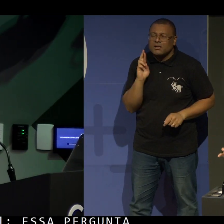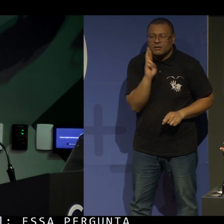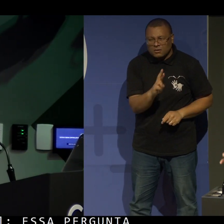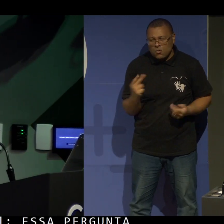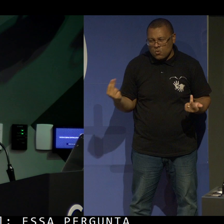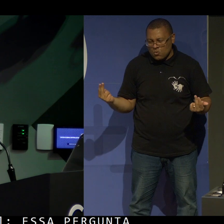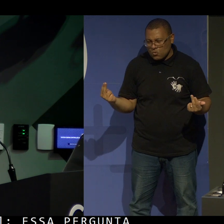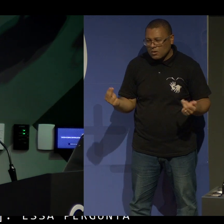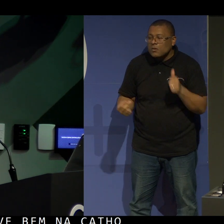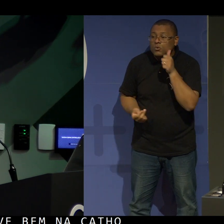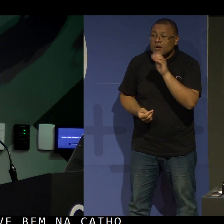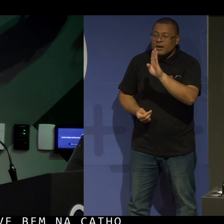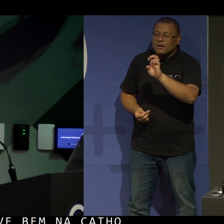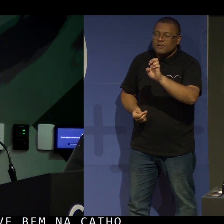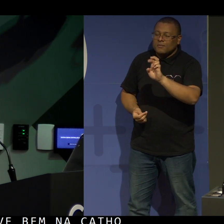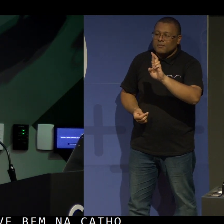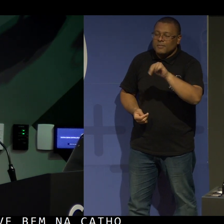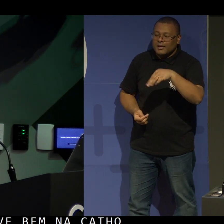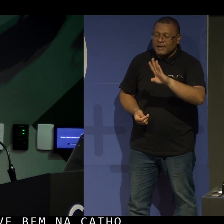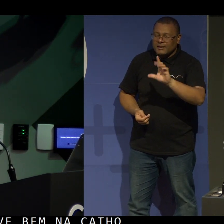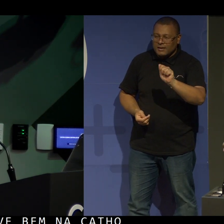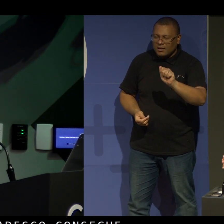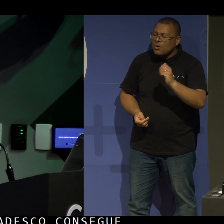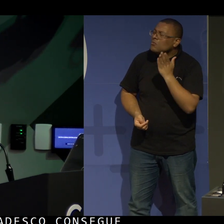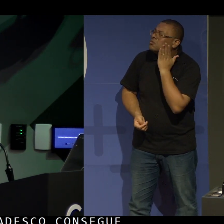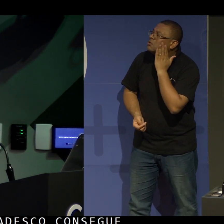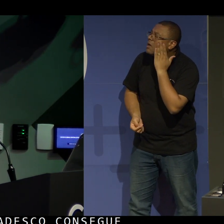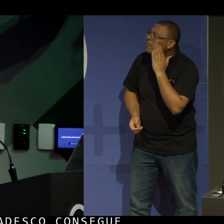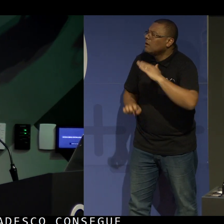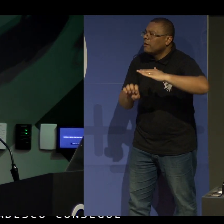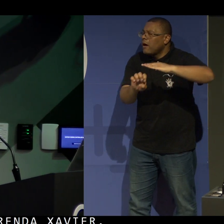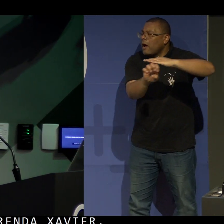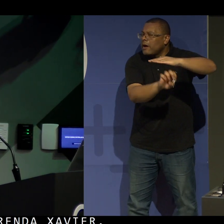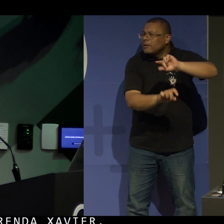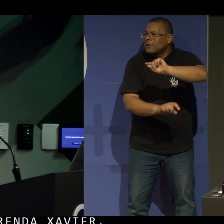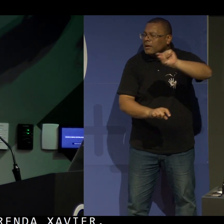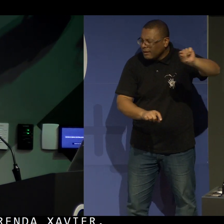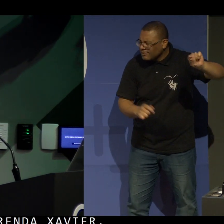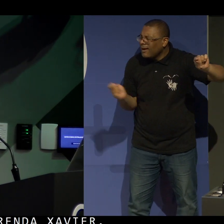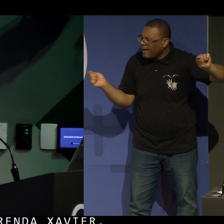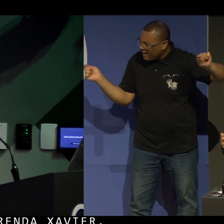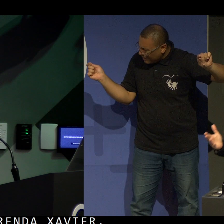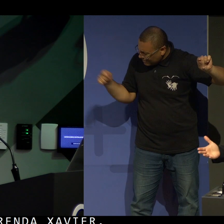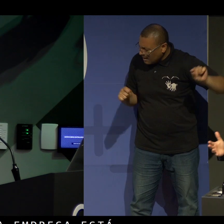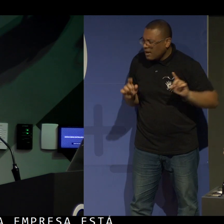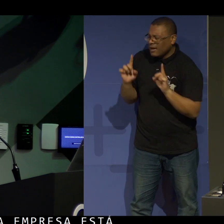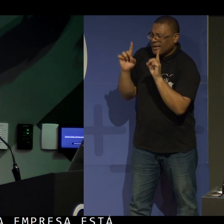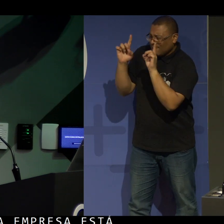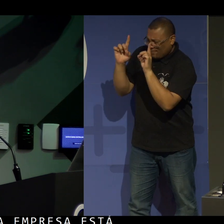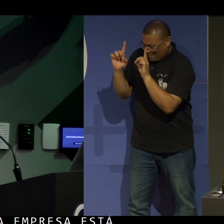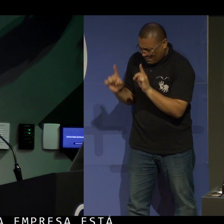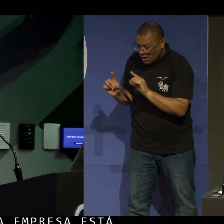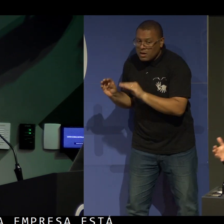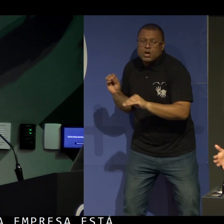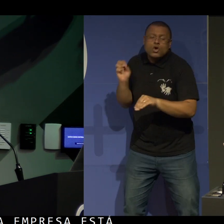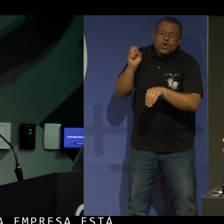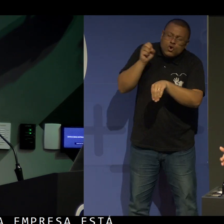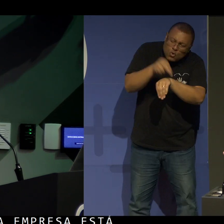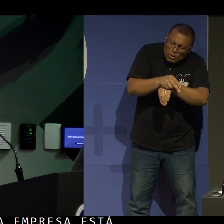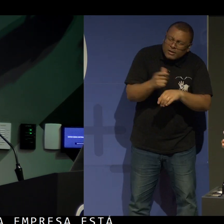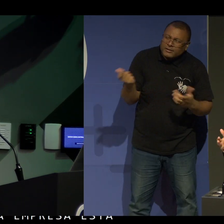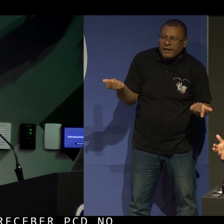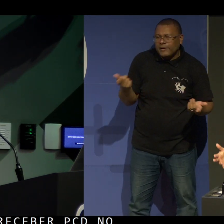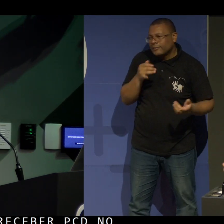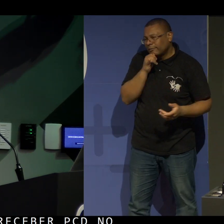É da Brenda Xavier. Como saber que a empresa está preparada para receber PCD no sentido de estrutura do lugar? Por exemplo, escadas,